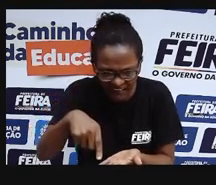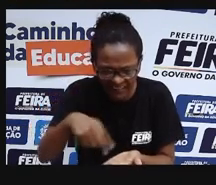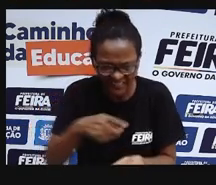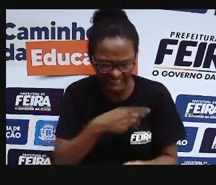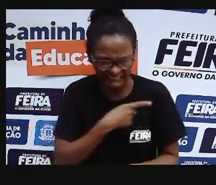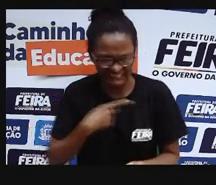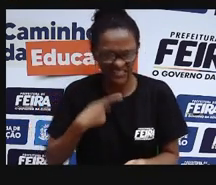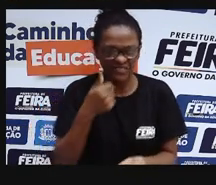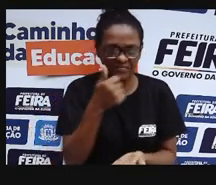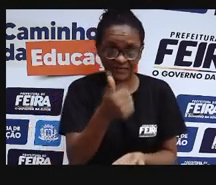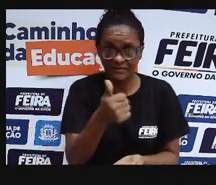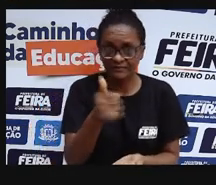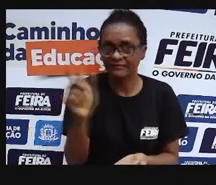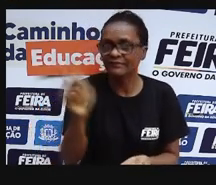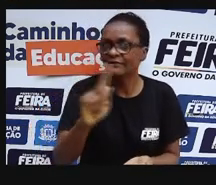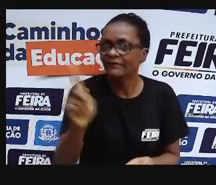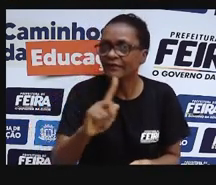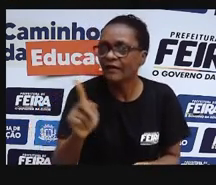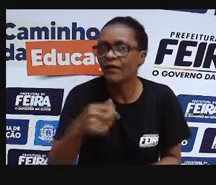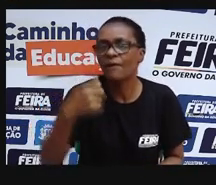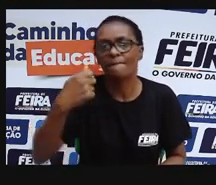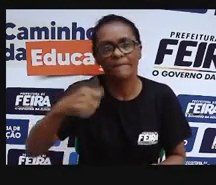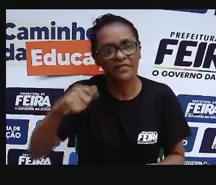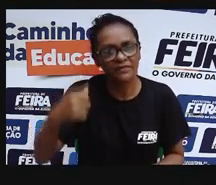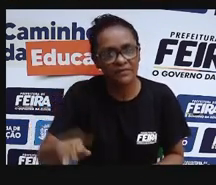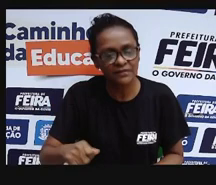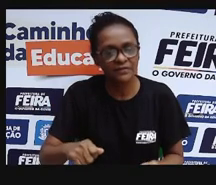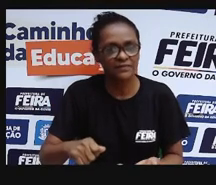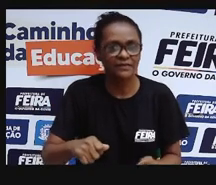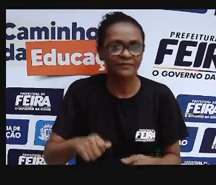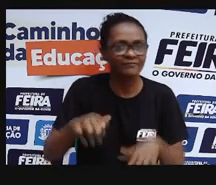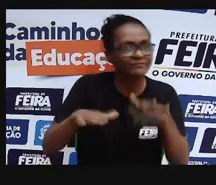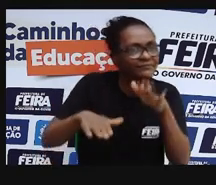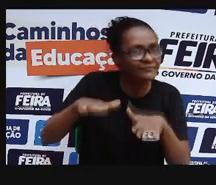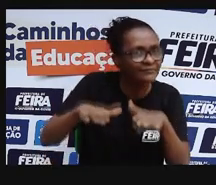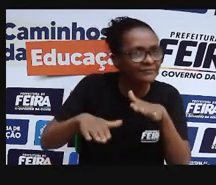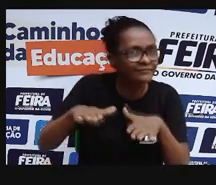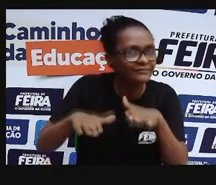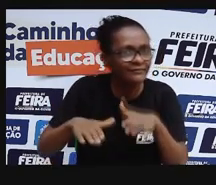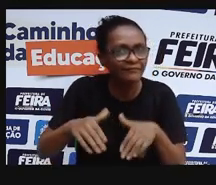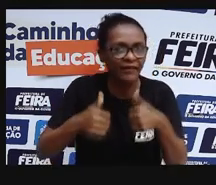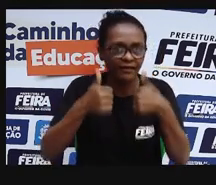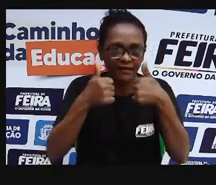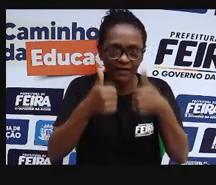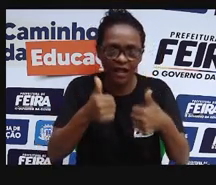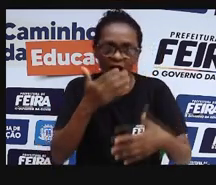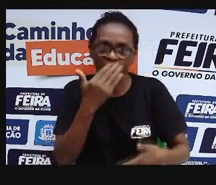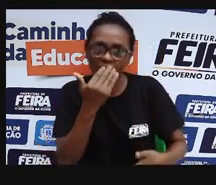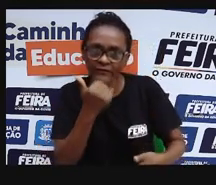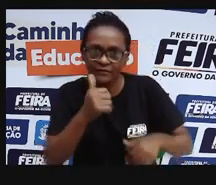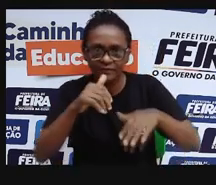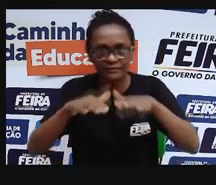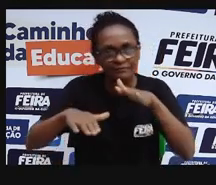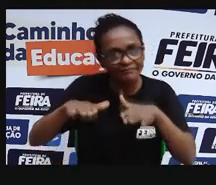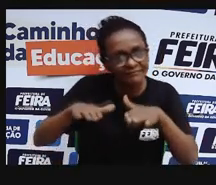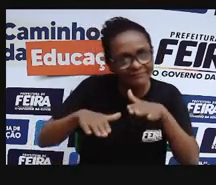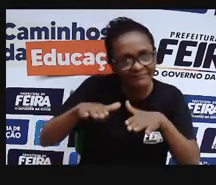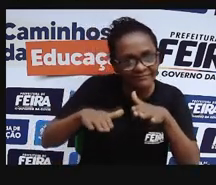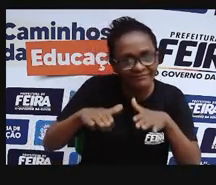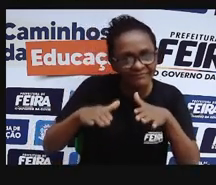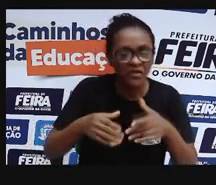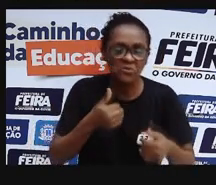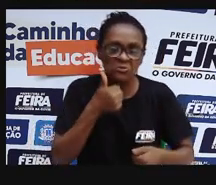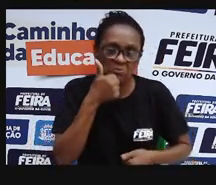alimentando bem e que a gente está saudável? Não. Quando a gente pensa em alimentação e saúde, a gente tem que pensar na